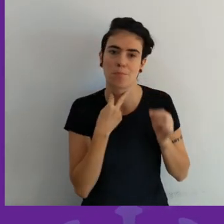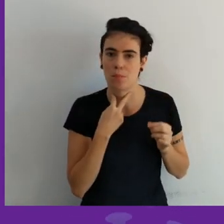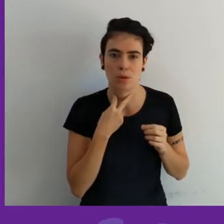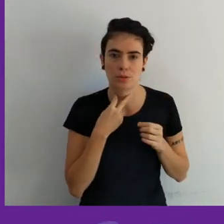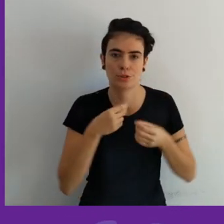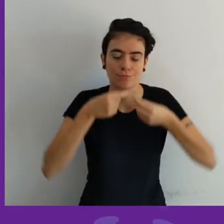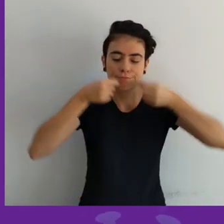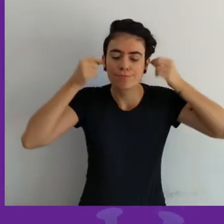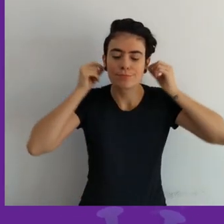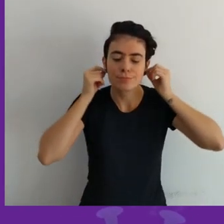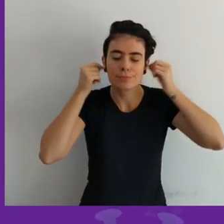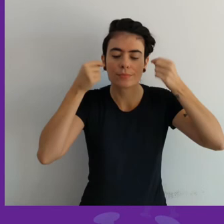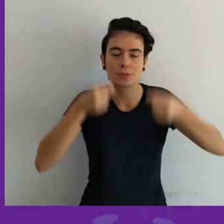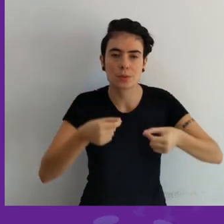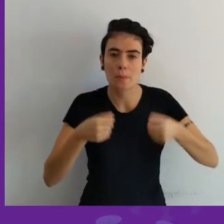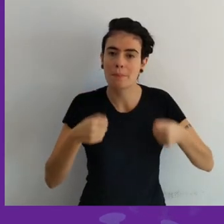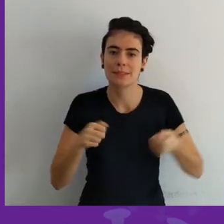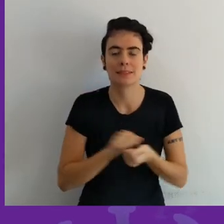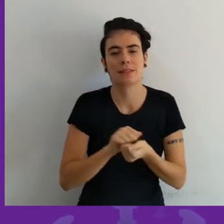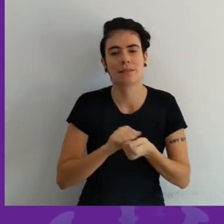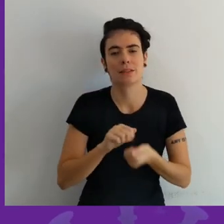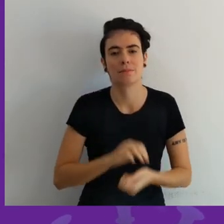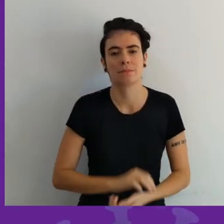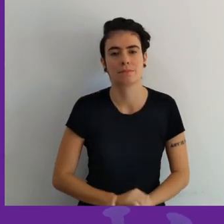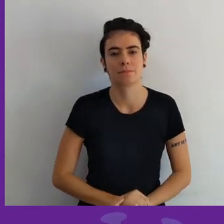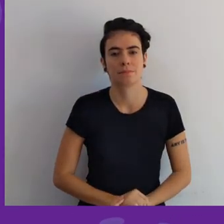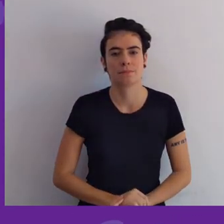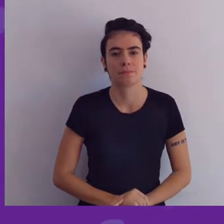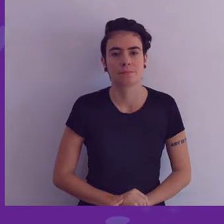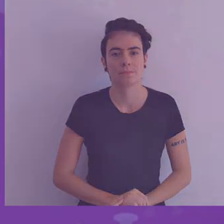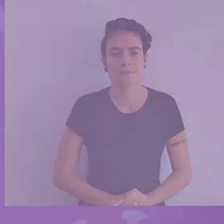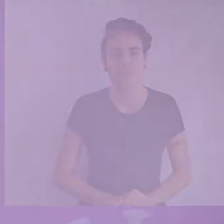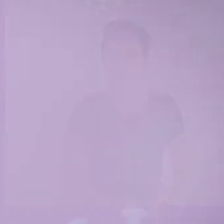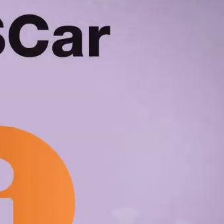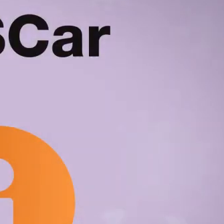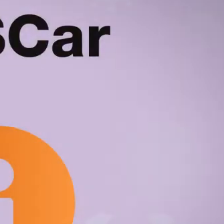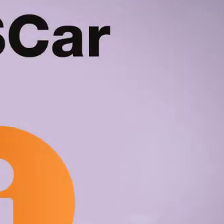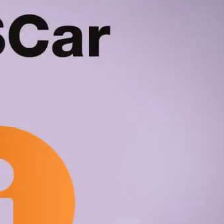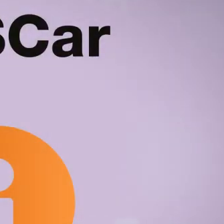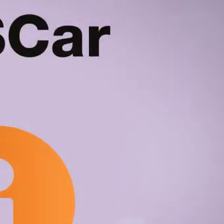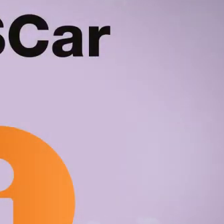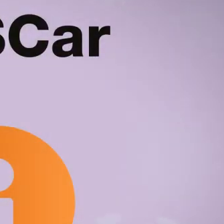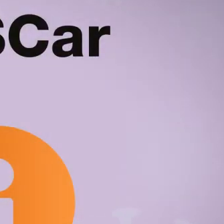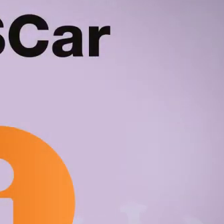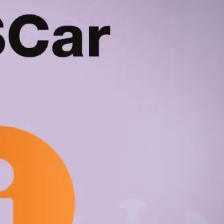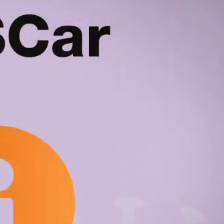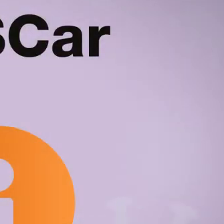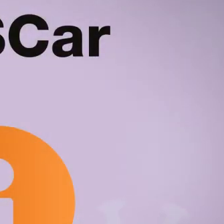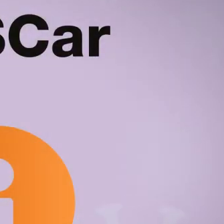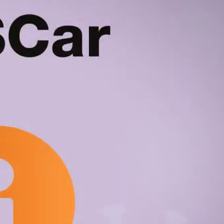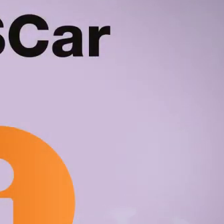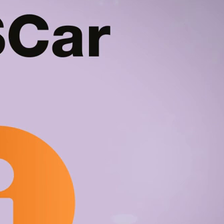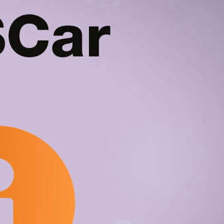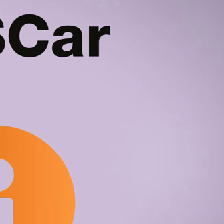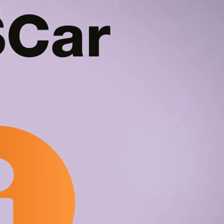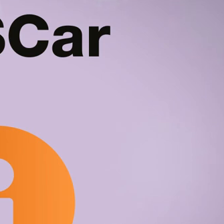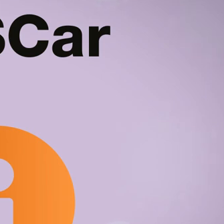usar de novo não usou tirou vem pra cá oh oh